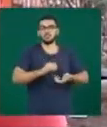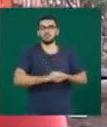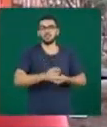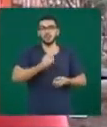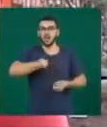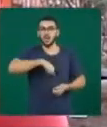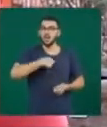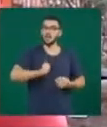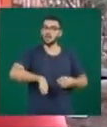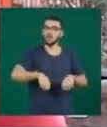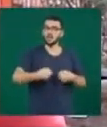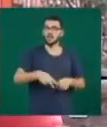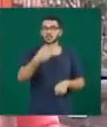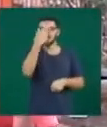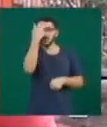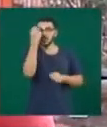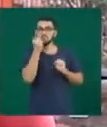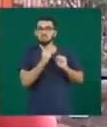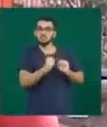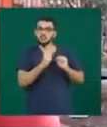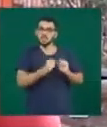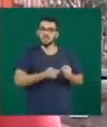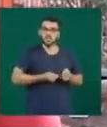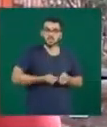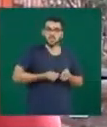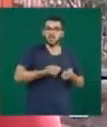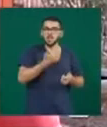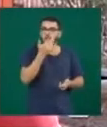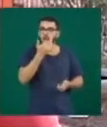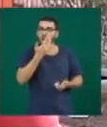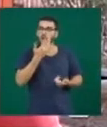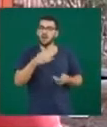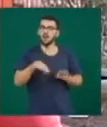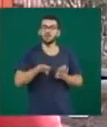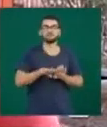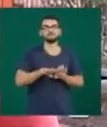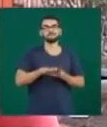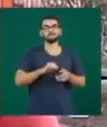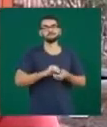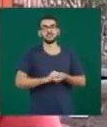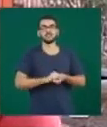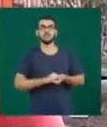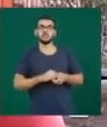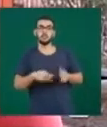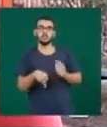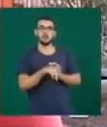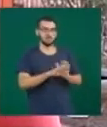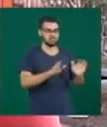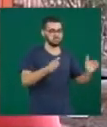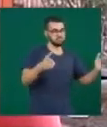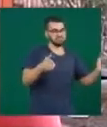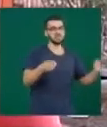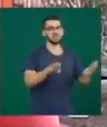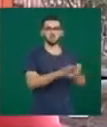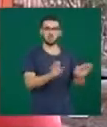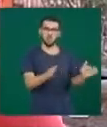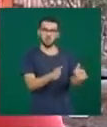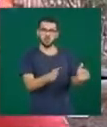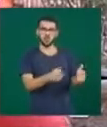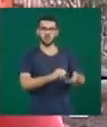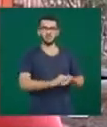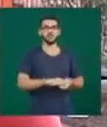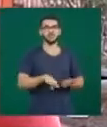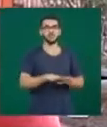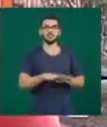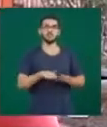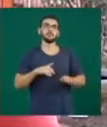pessoas que possam, né, doar um pouco de ração, né, tanto para adultos como para filhotes, né. E temos também,